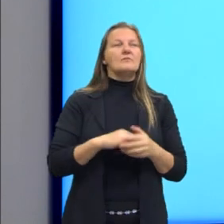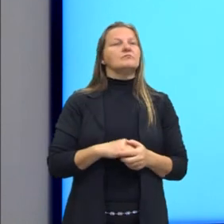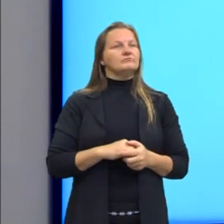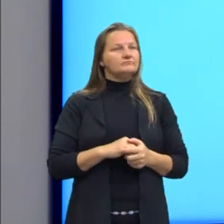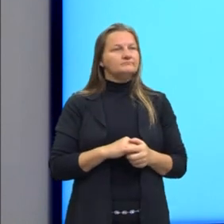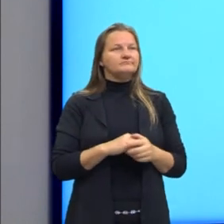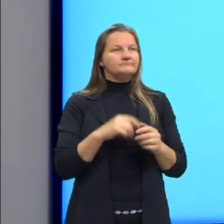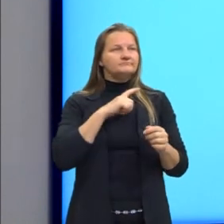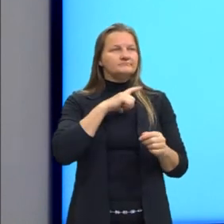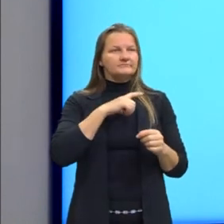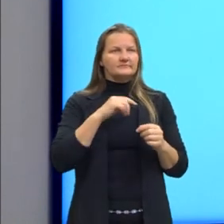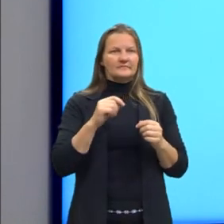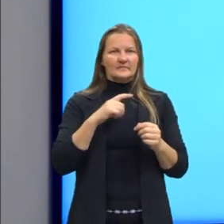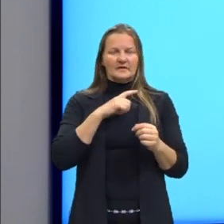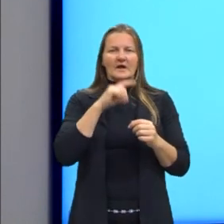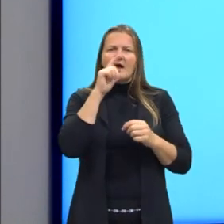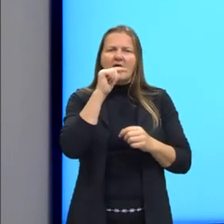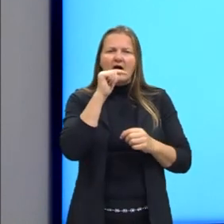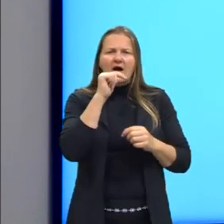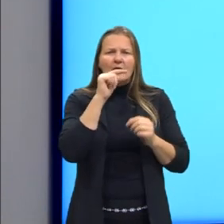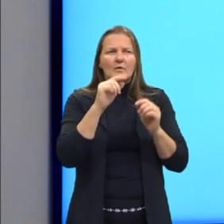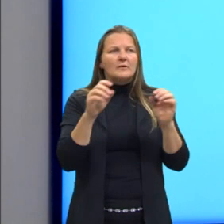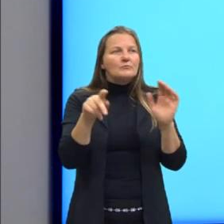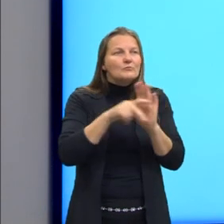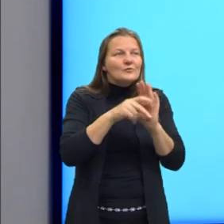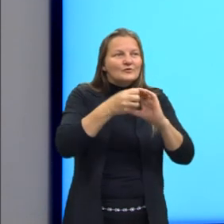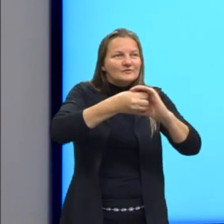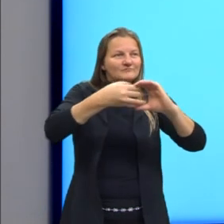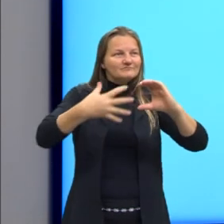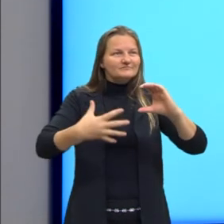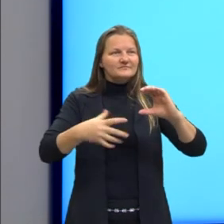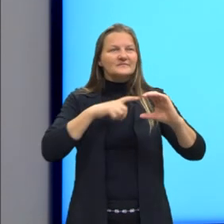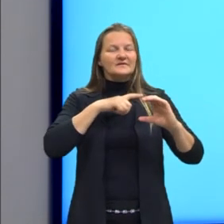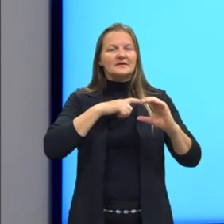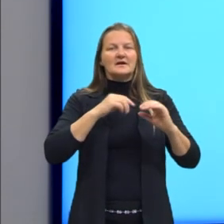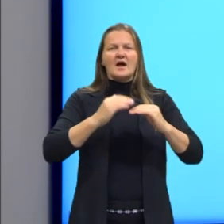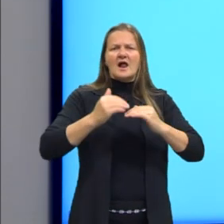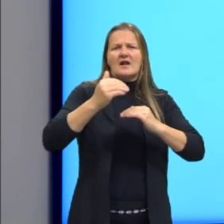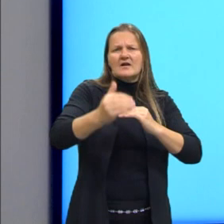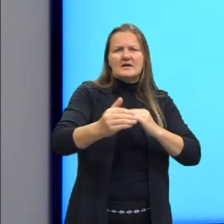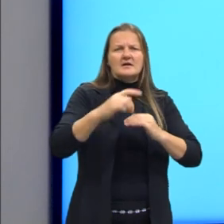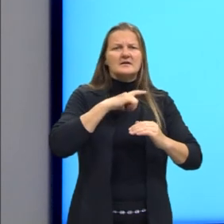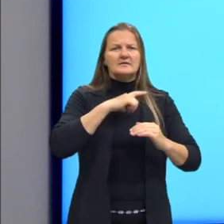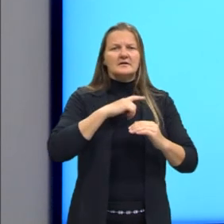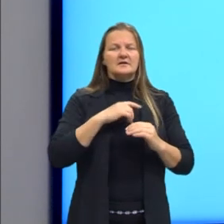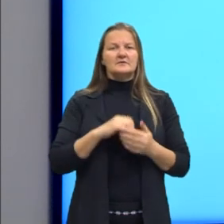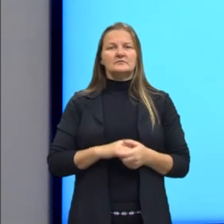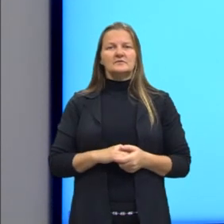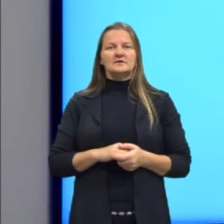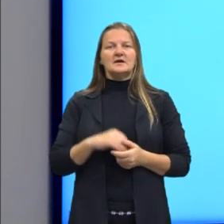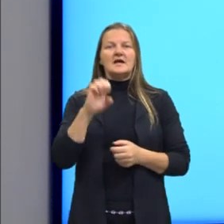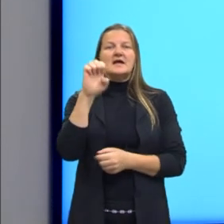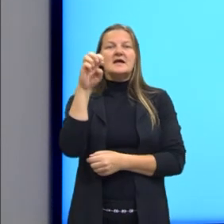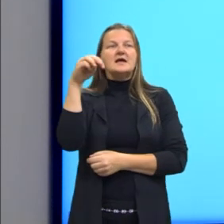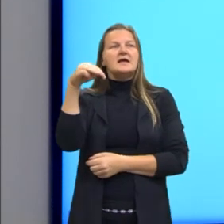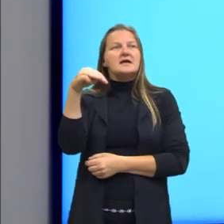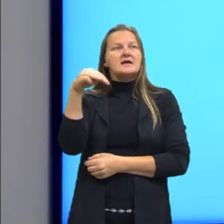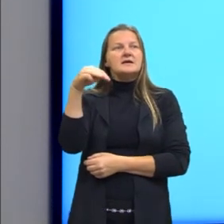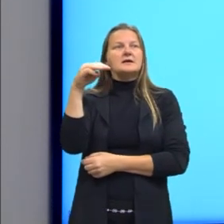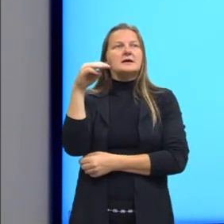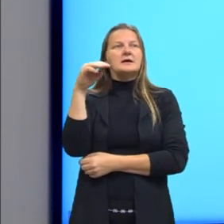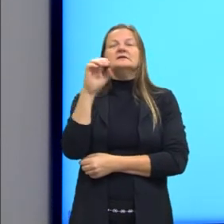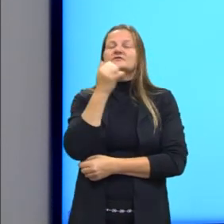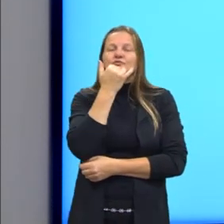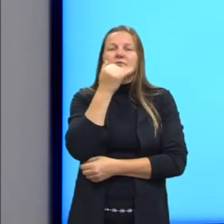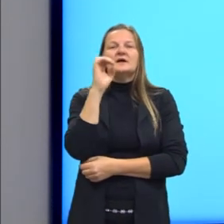propriedades daquela água. Além da tonoscopia, nós temos a ebulioscopia ou